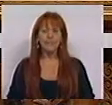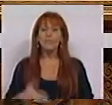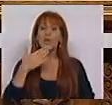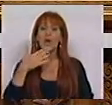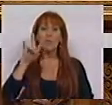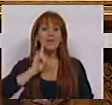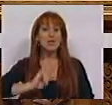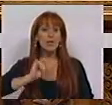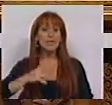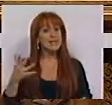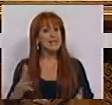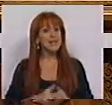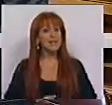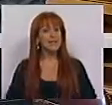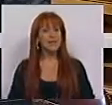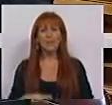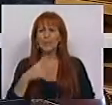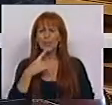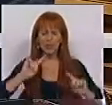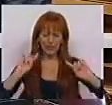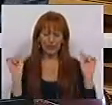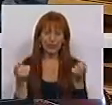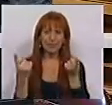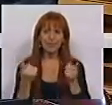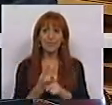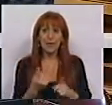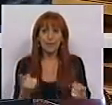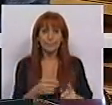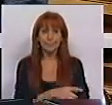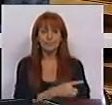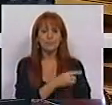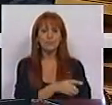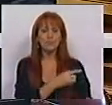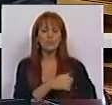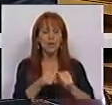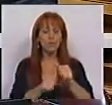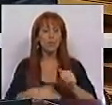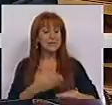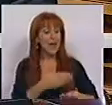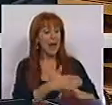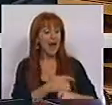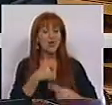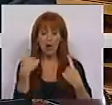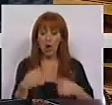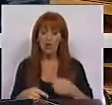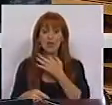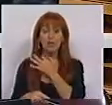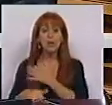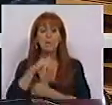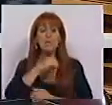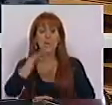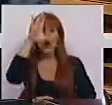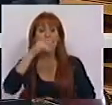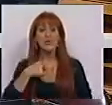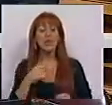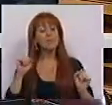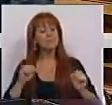Muito obrigado, Sr. Presidente. Muito sinteticamente, porque a intervenção anterior que fizemos permitiu ao